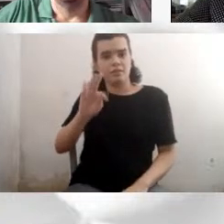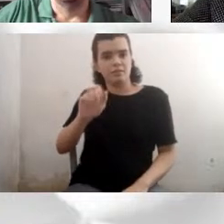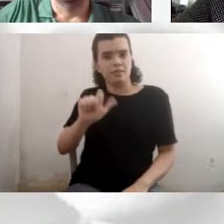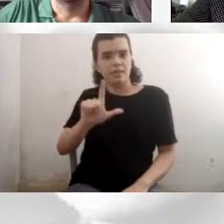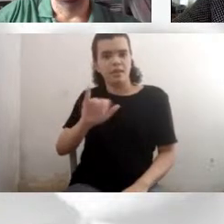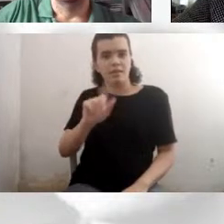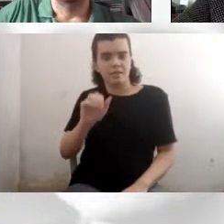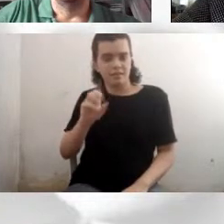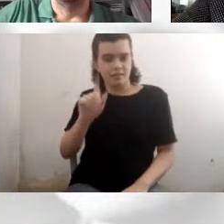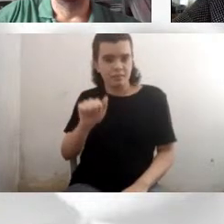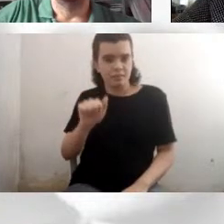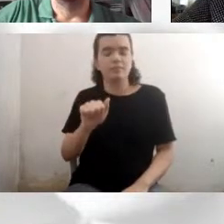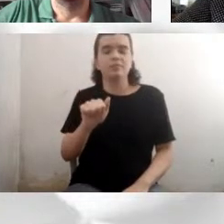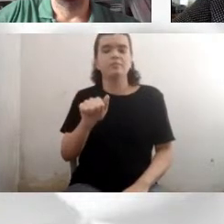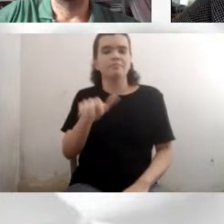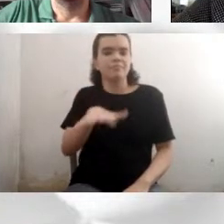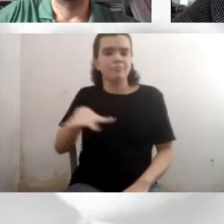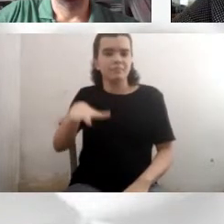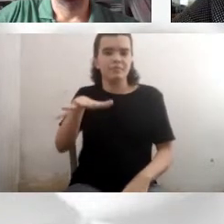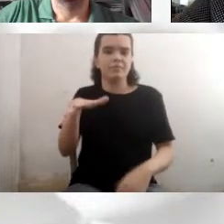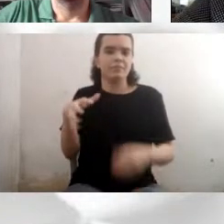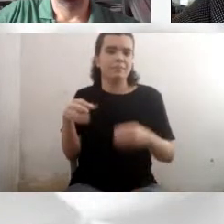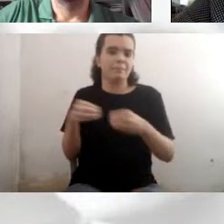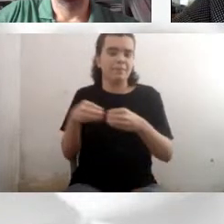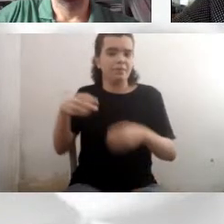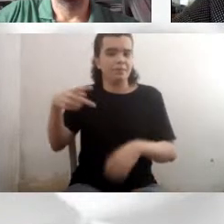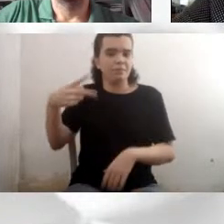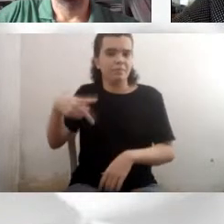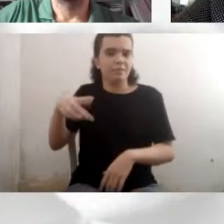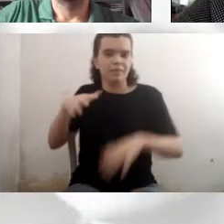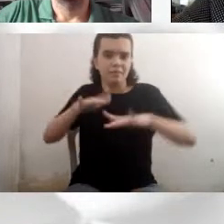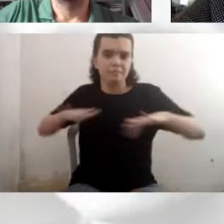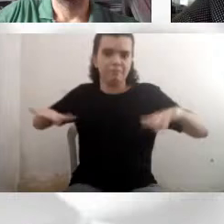da temperatura do sol, 5.500 kelvin.